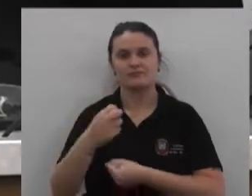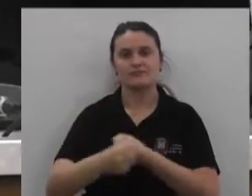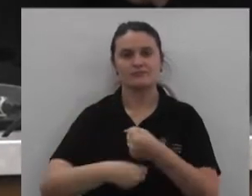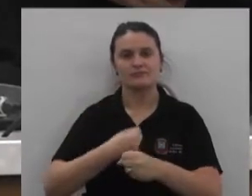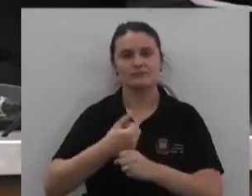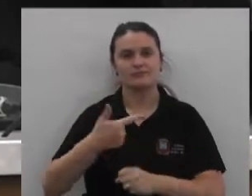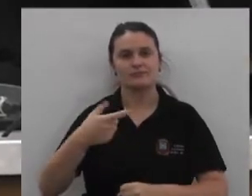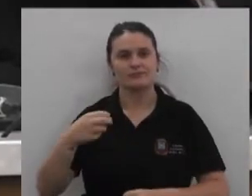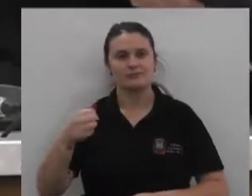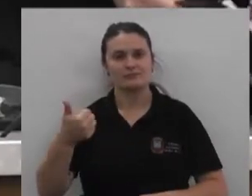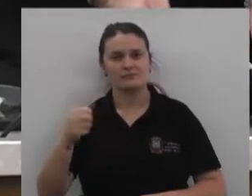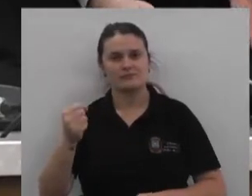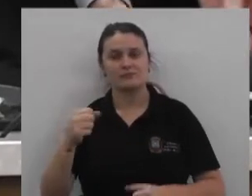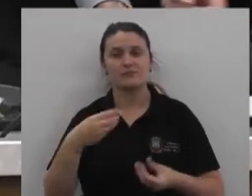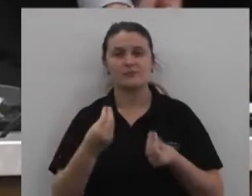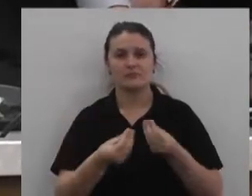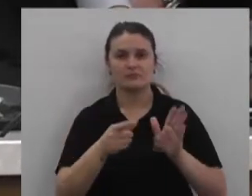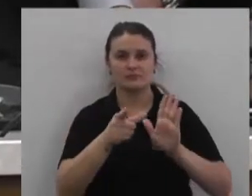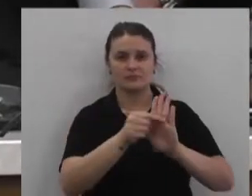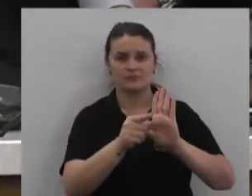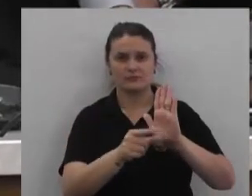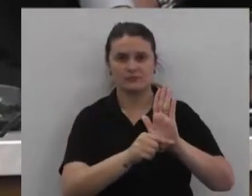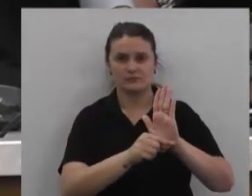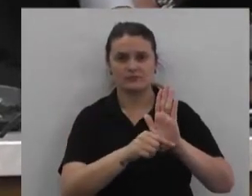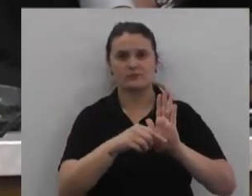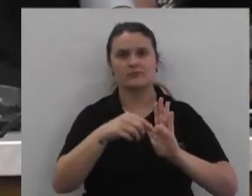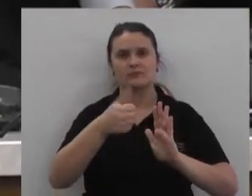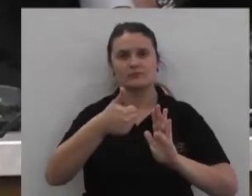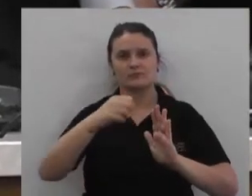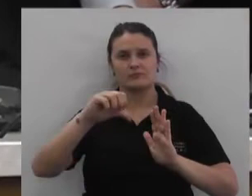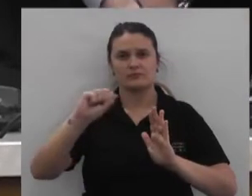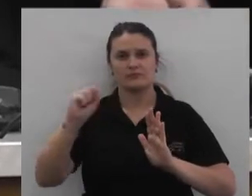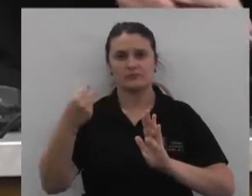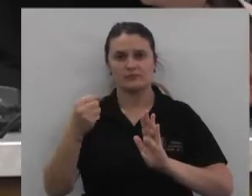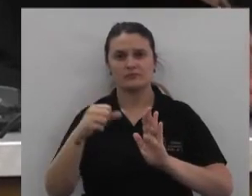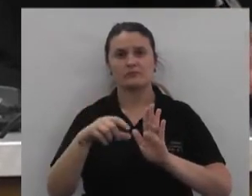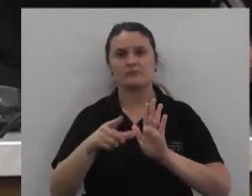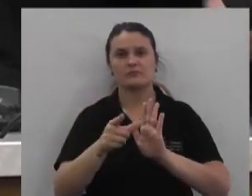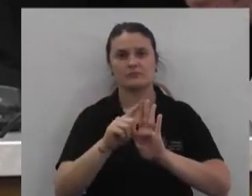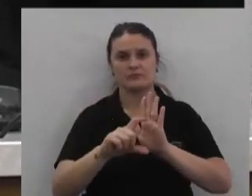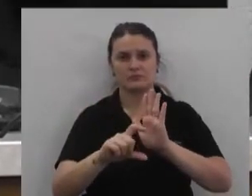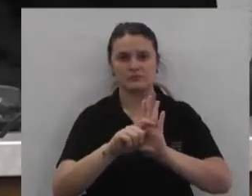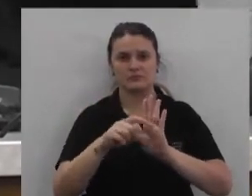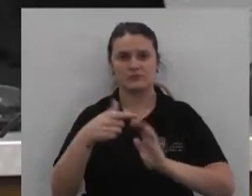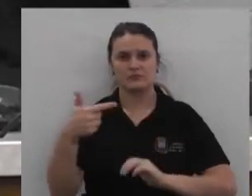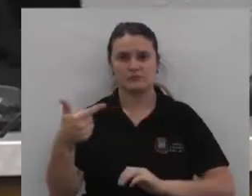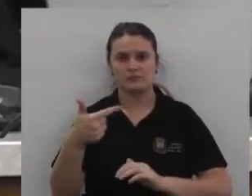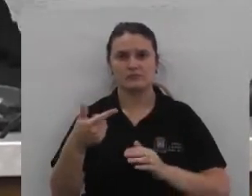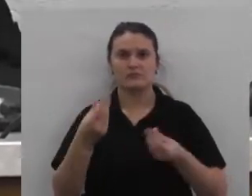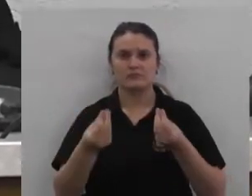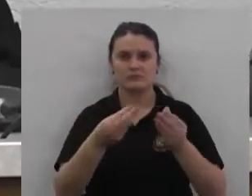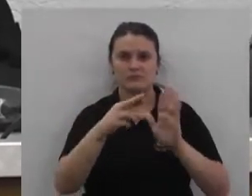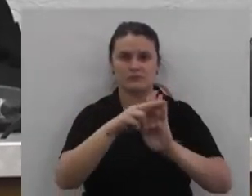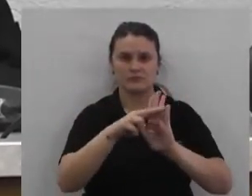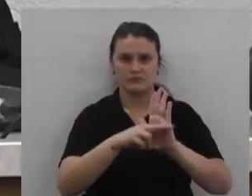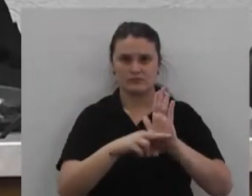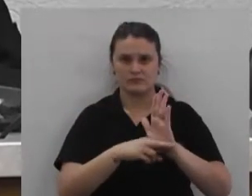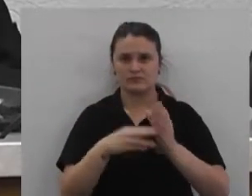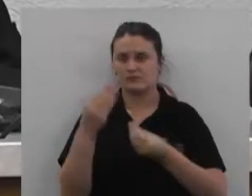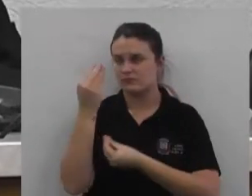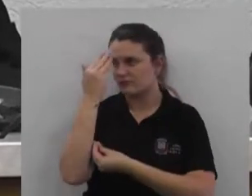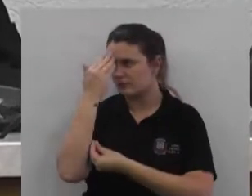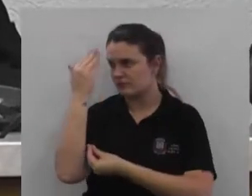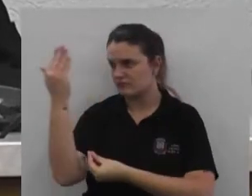Conforme o artigo 89, inciso 2 Do regimento interno Sem mais para o momento Desde já